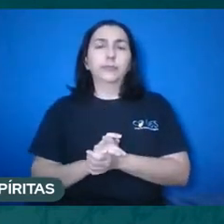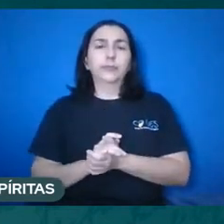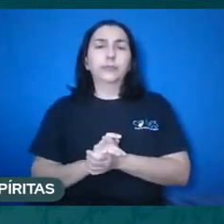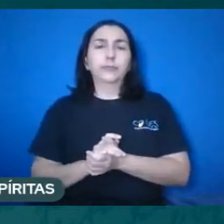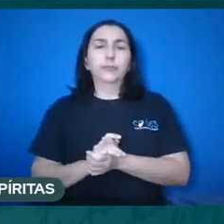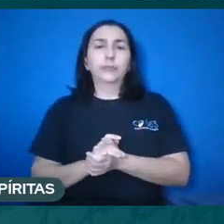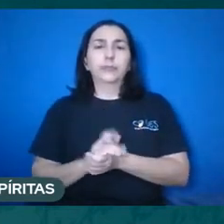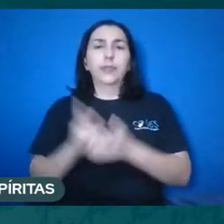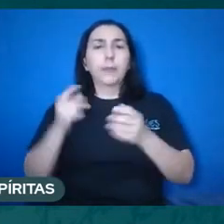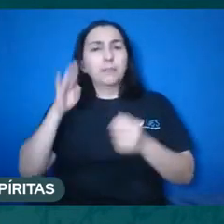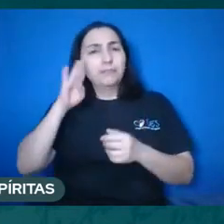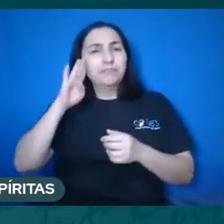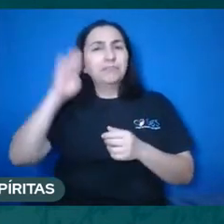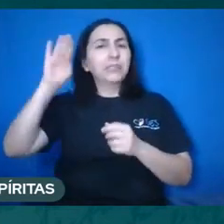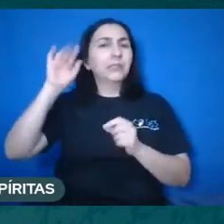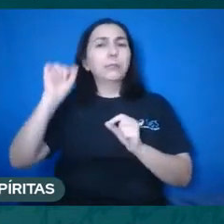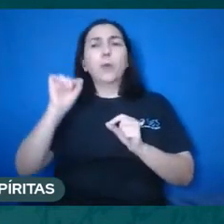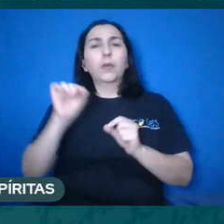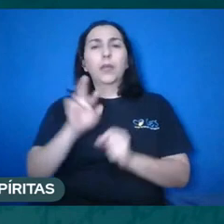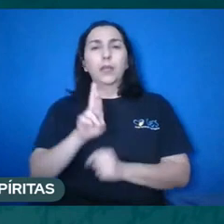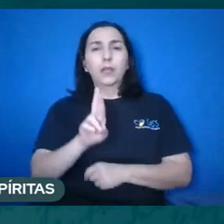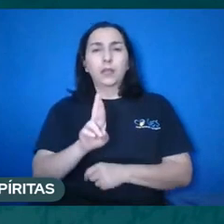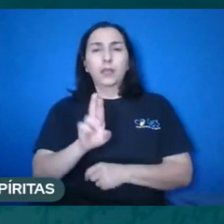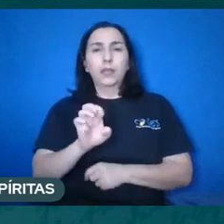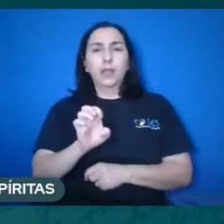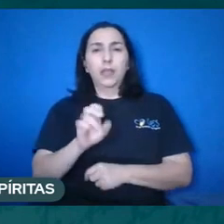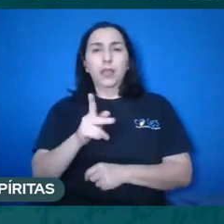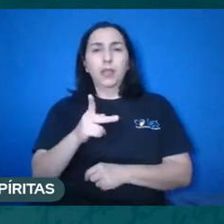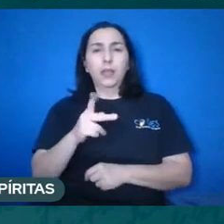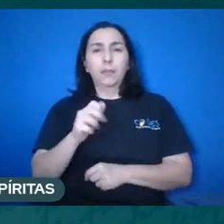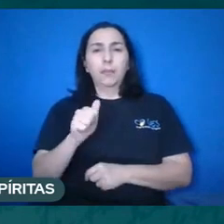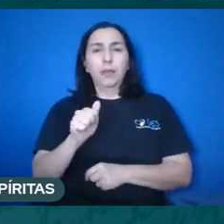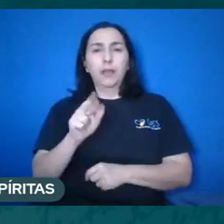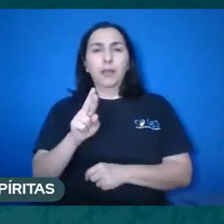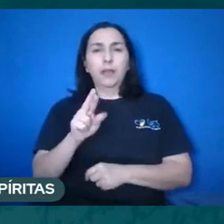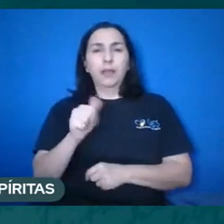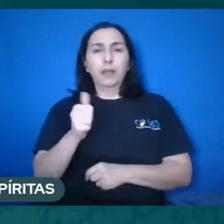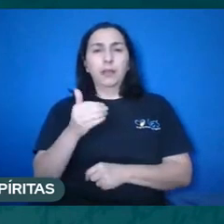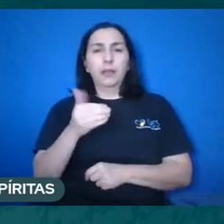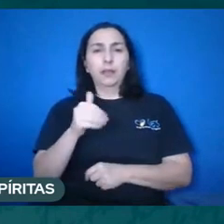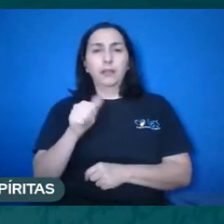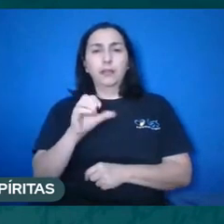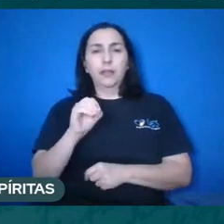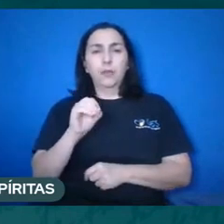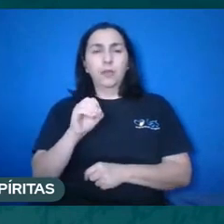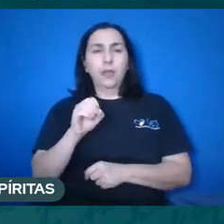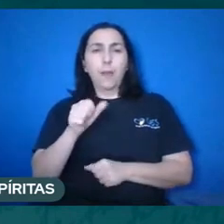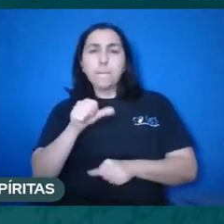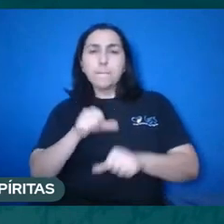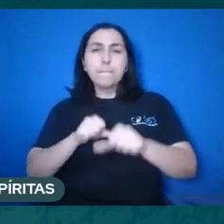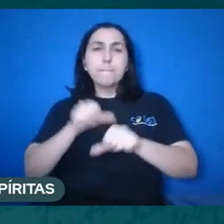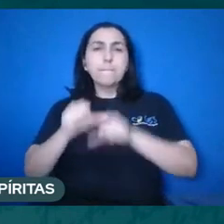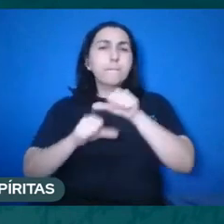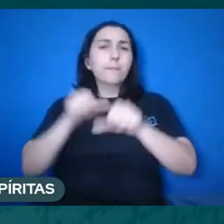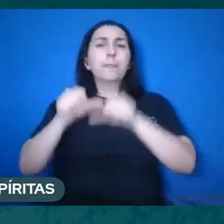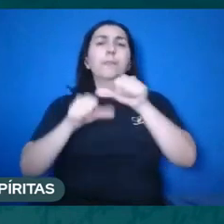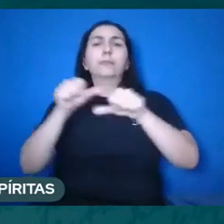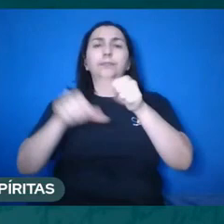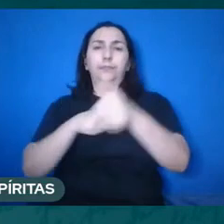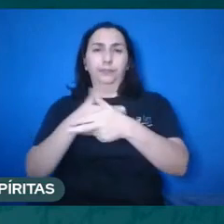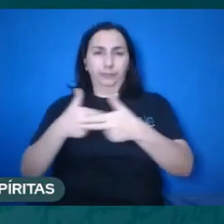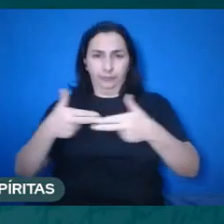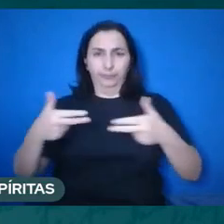reparação. Se a gente se decidir pela reparação, a dor e o sofrimento sempre é menor, né?